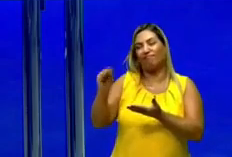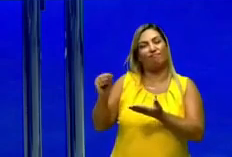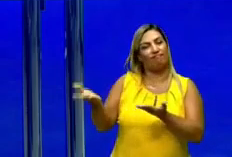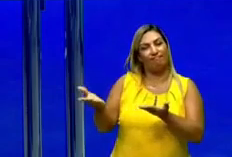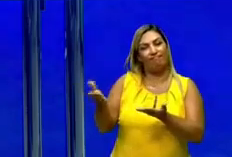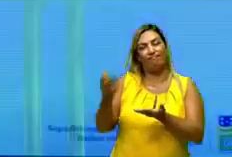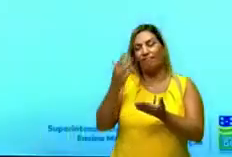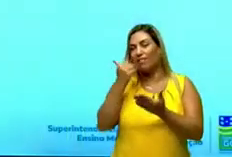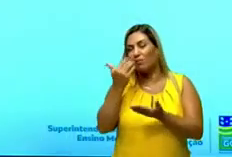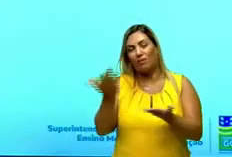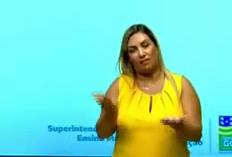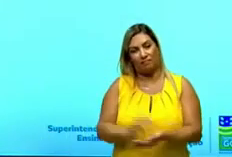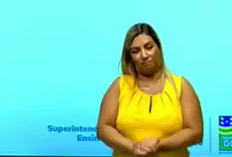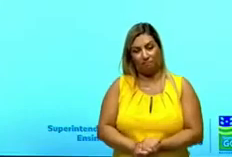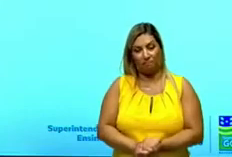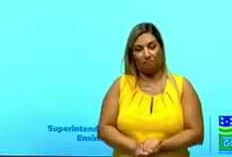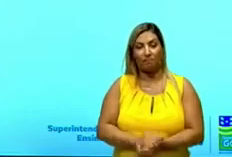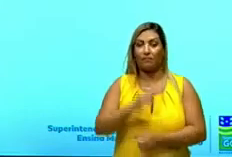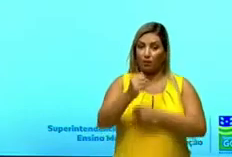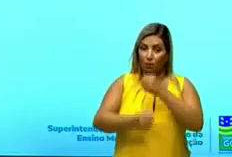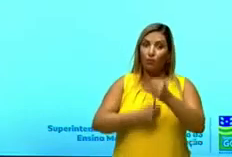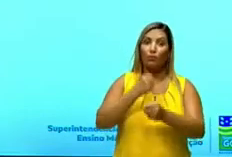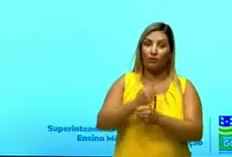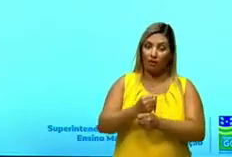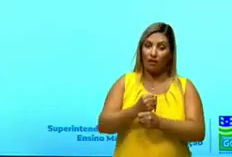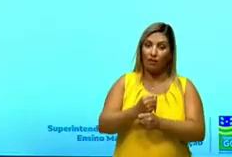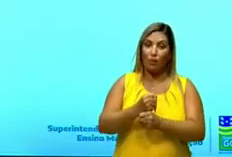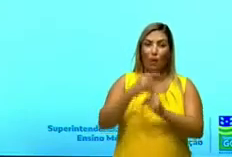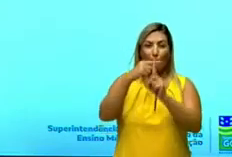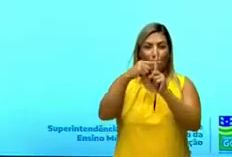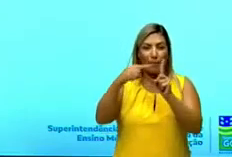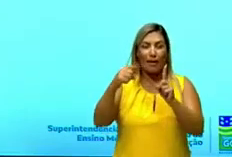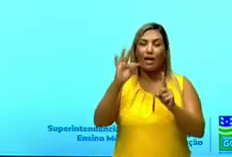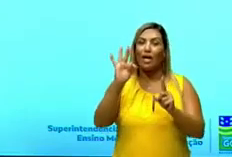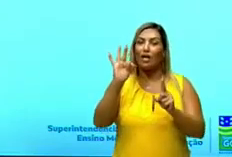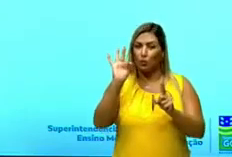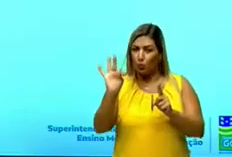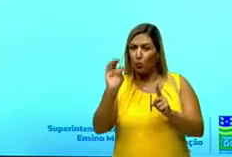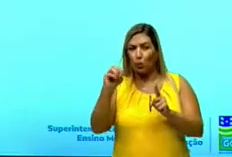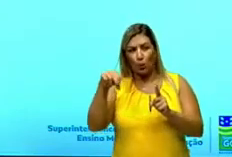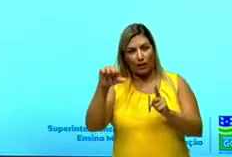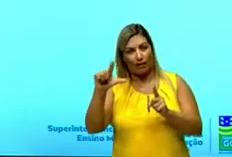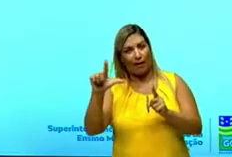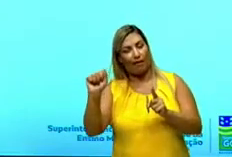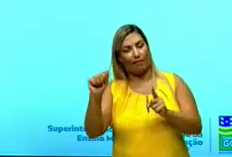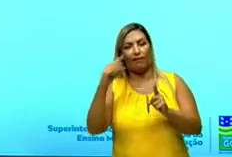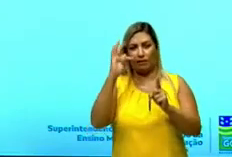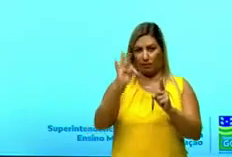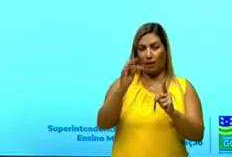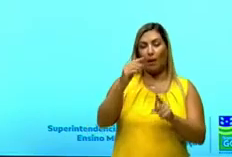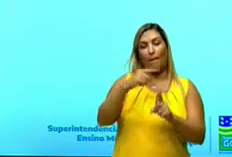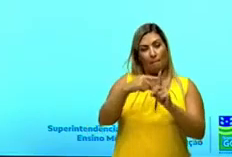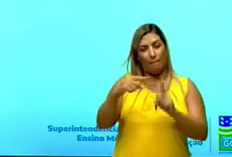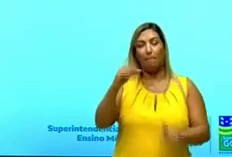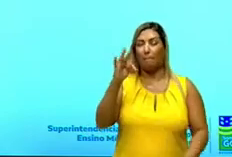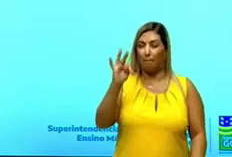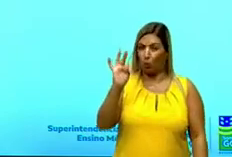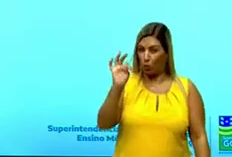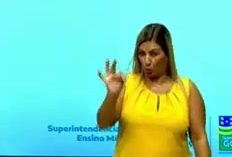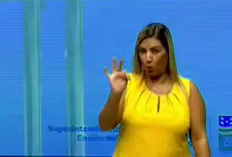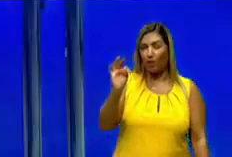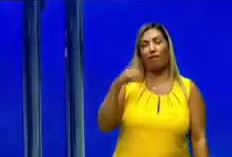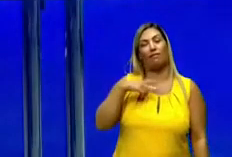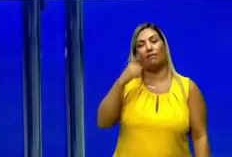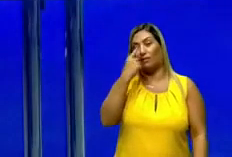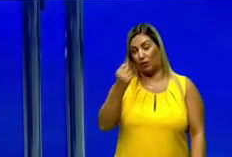ano, a gente vai ver aí que chega a praticamente meia tonelada de lixo cada brasileiro. E é claro que o Brasil,